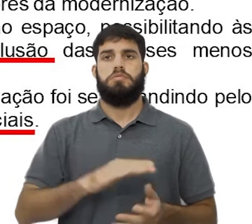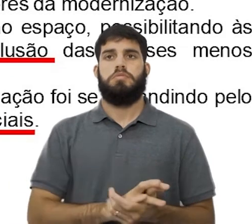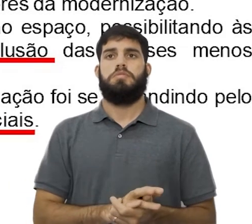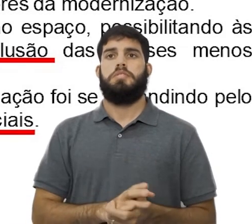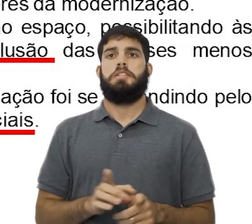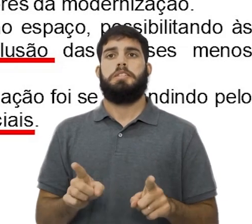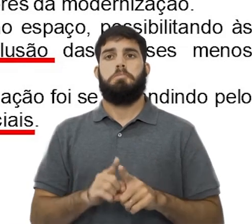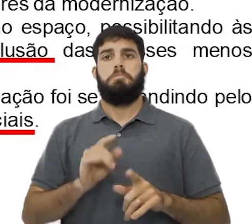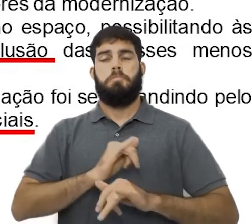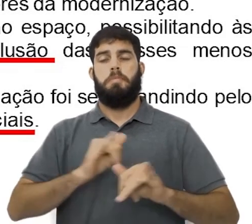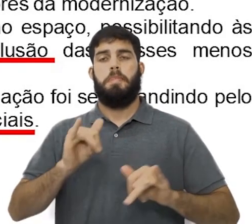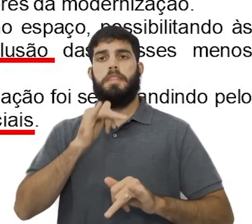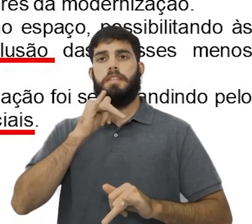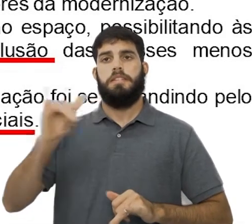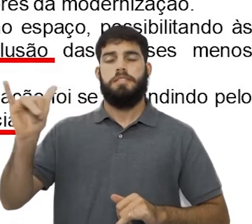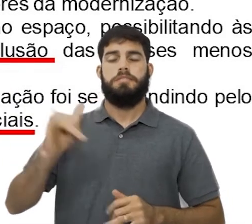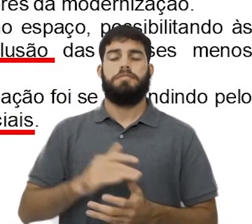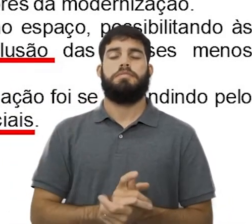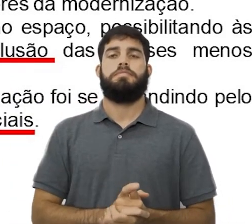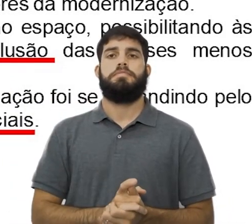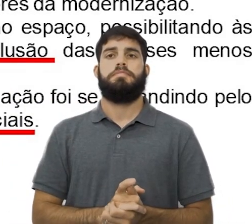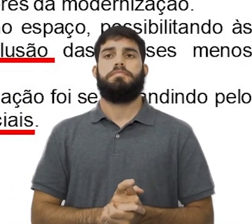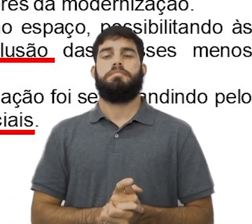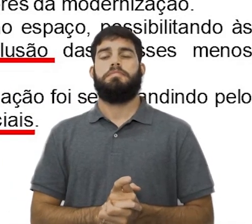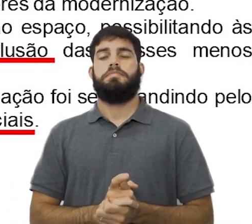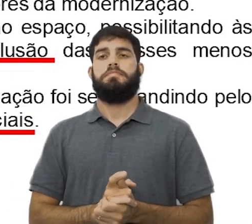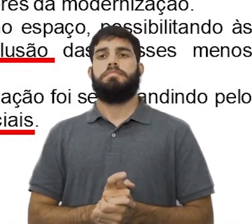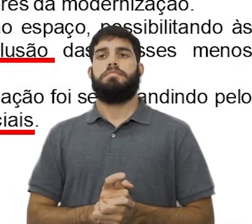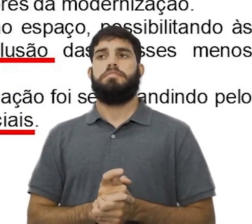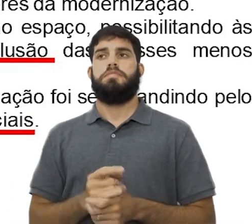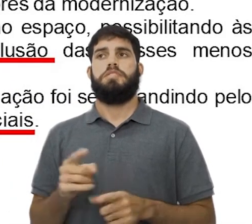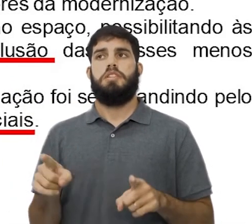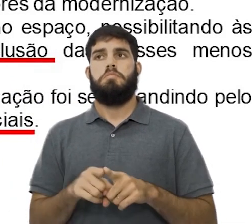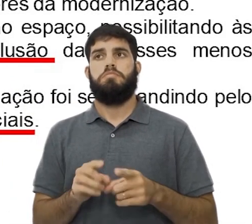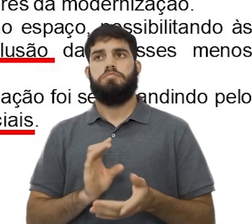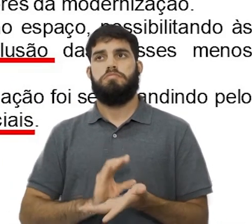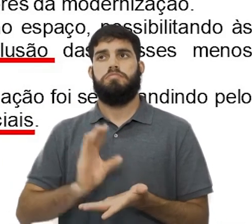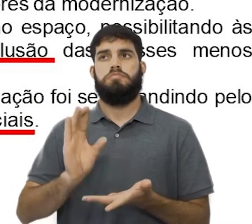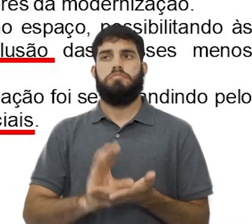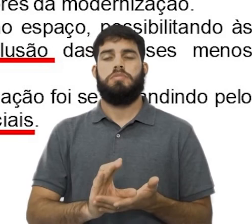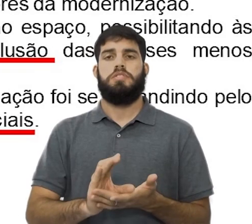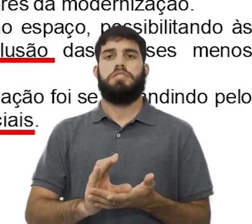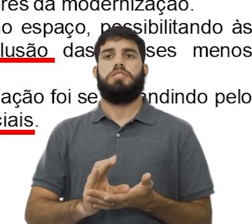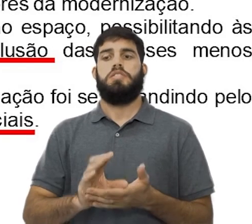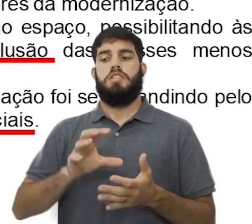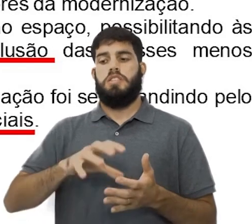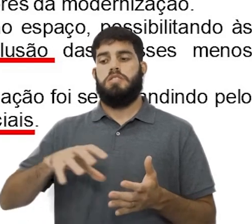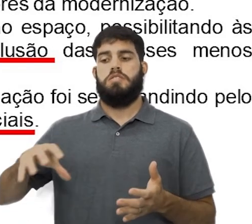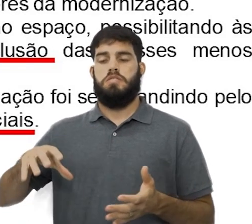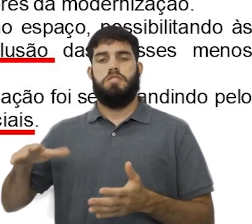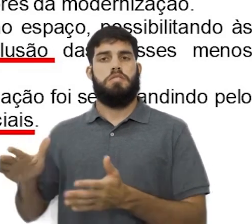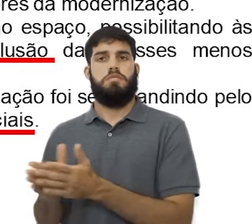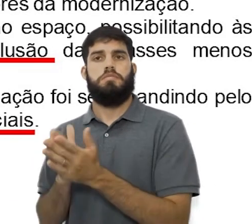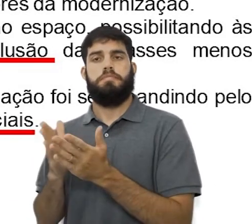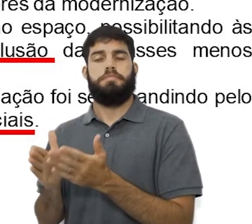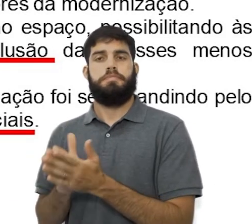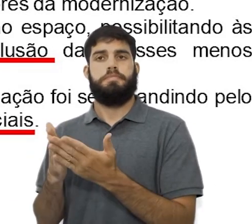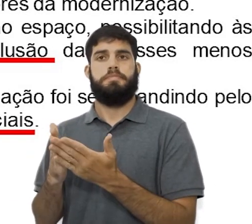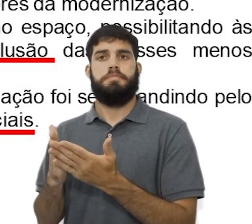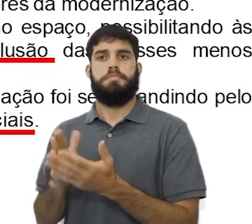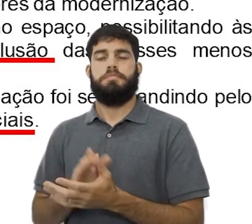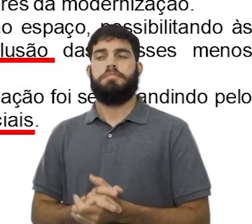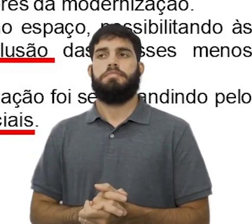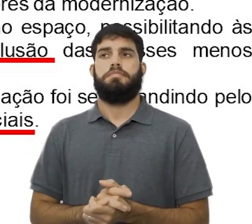informação e energia. Relegam, assim, investimentos sociais, excluindo os pobres da modernização.